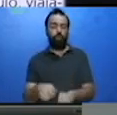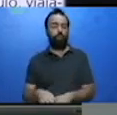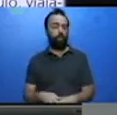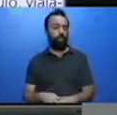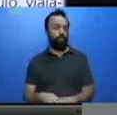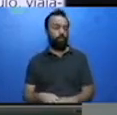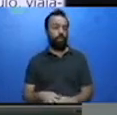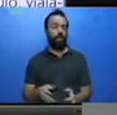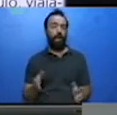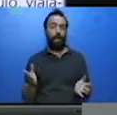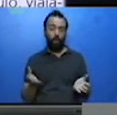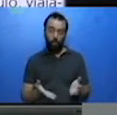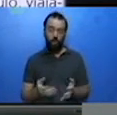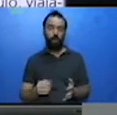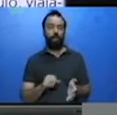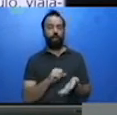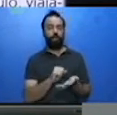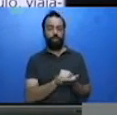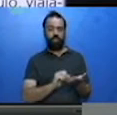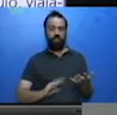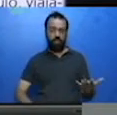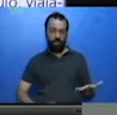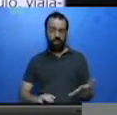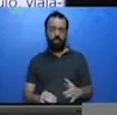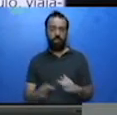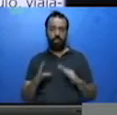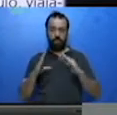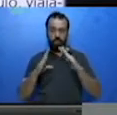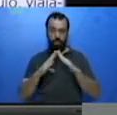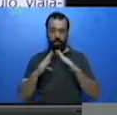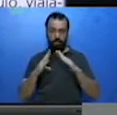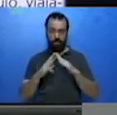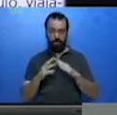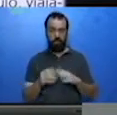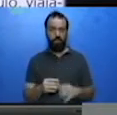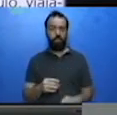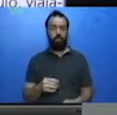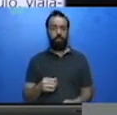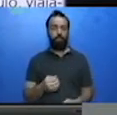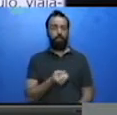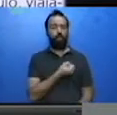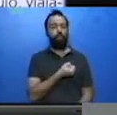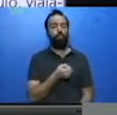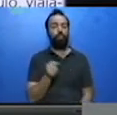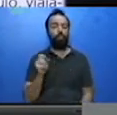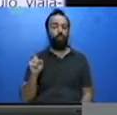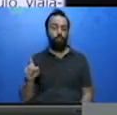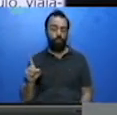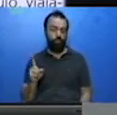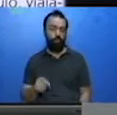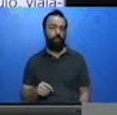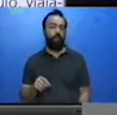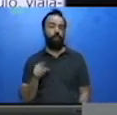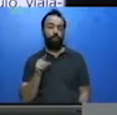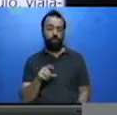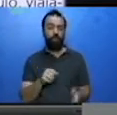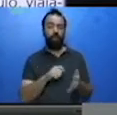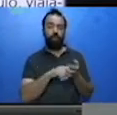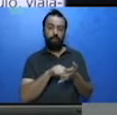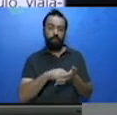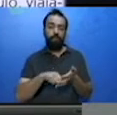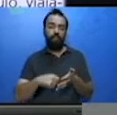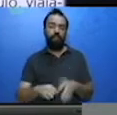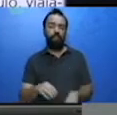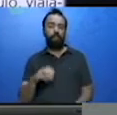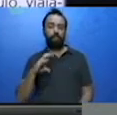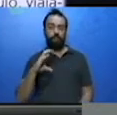casa, o número 1. E vamos colocar C para as corretas e I para